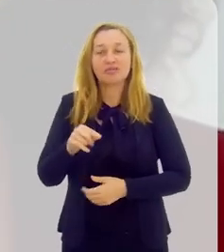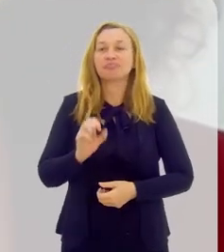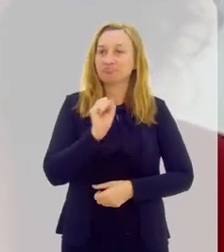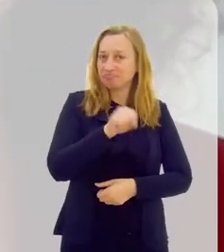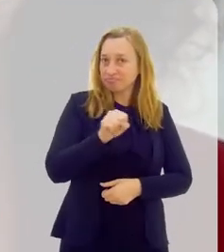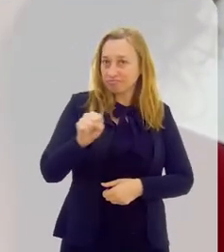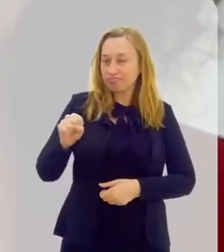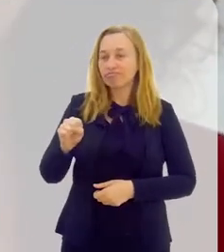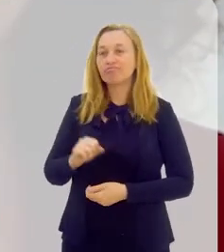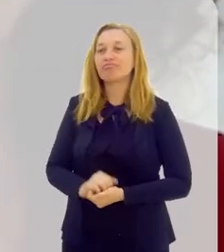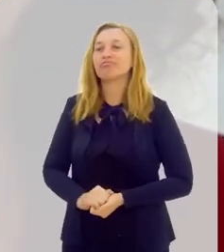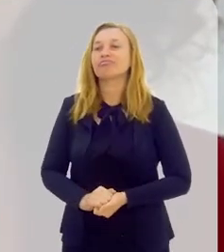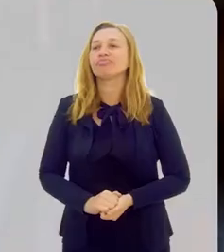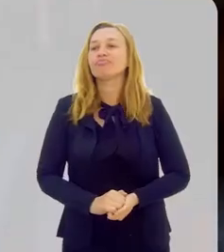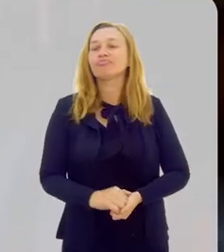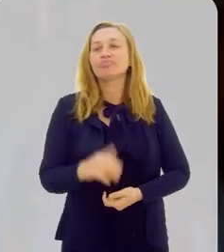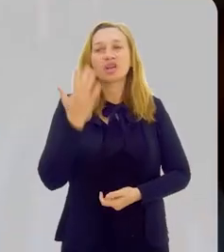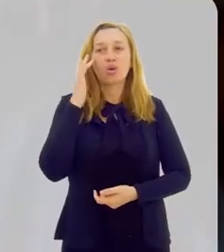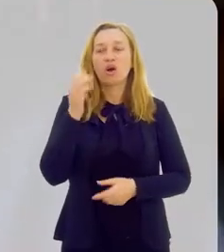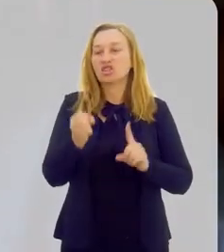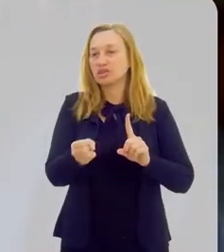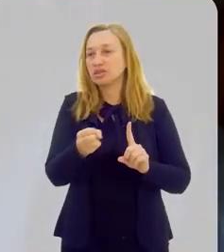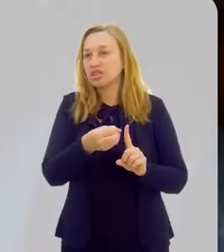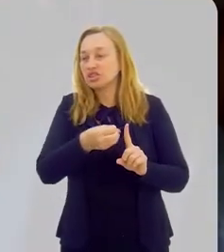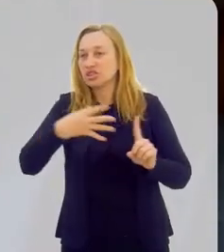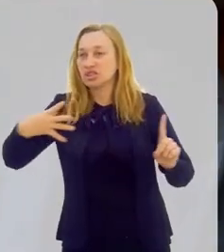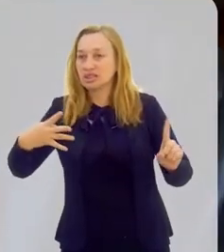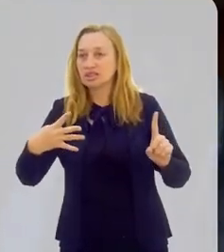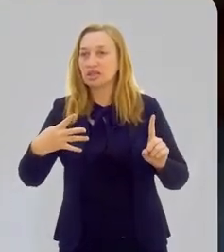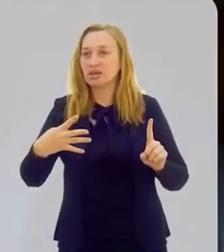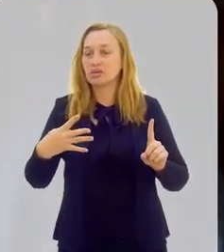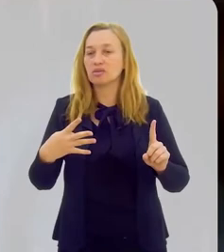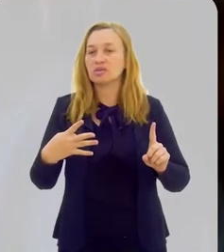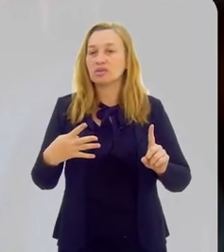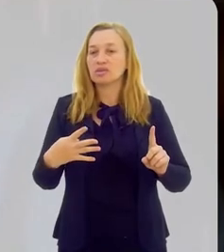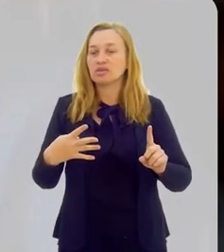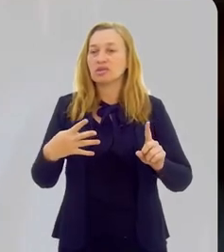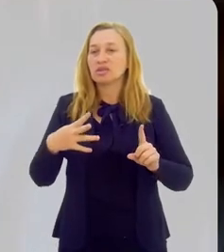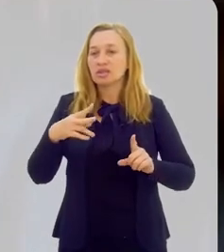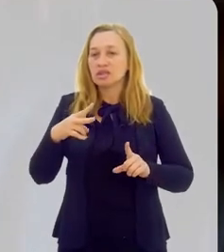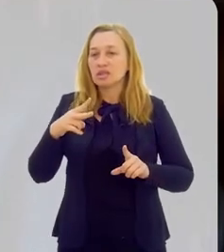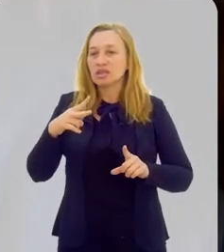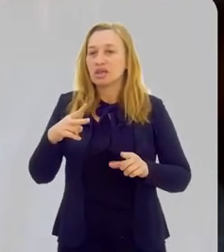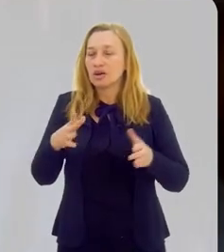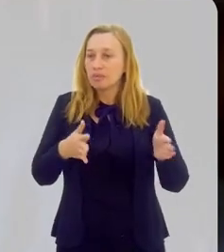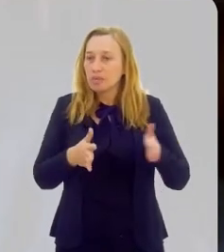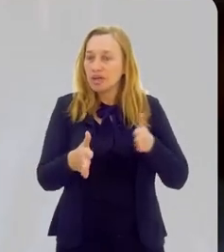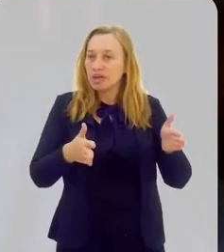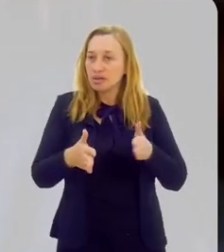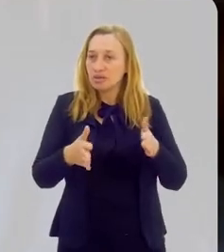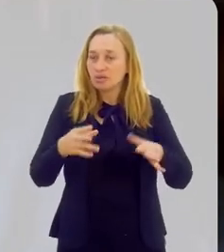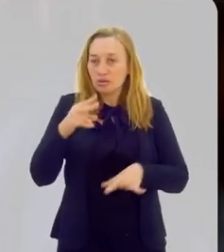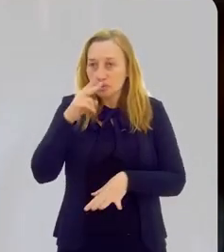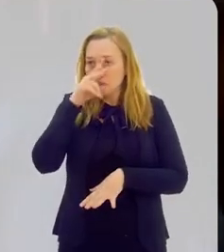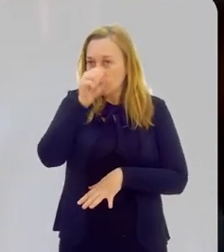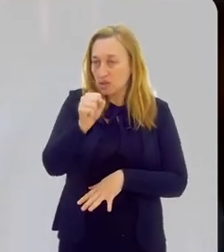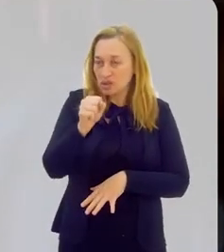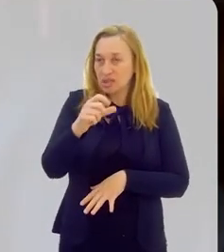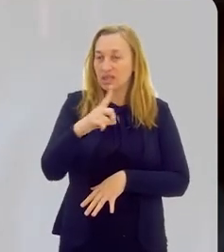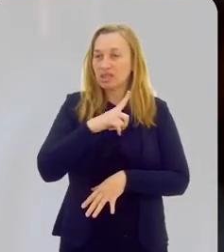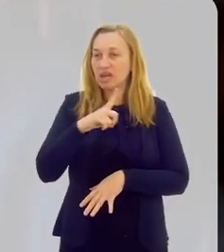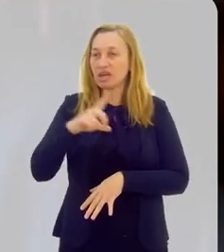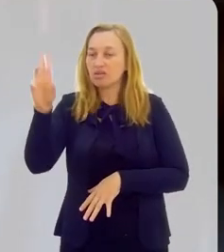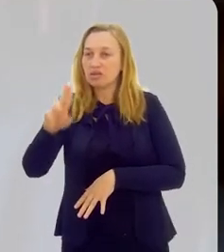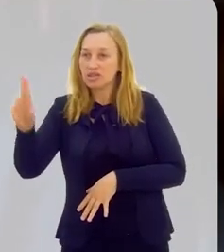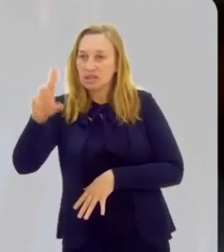bastante importante. Sim, exatamente. Eu acho que a extensão hoje é um dos maiores braços da universidade em termos